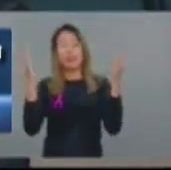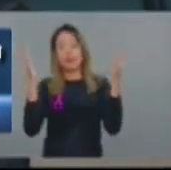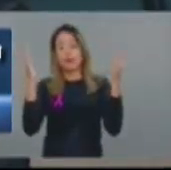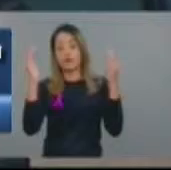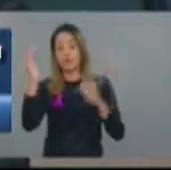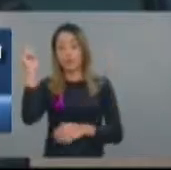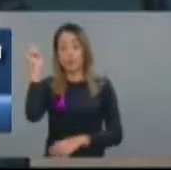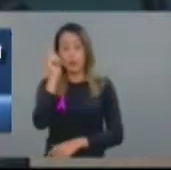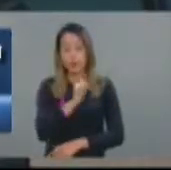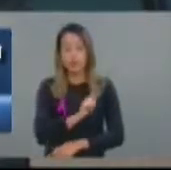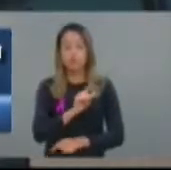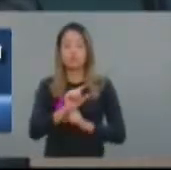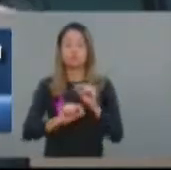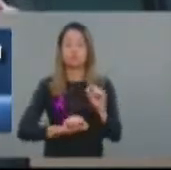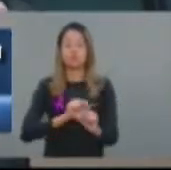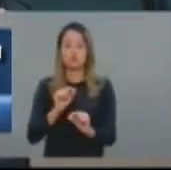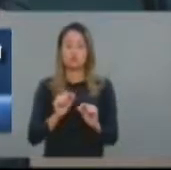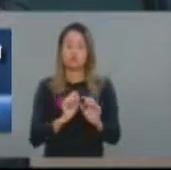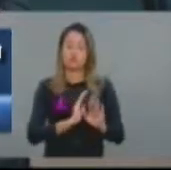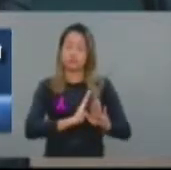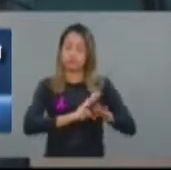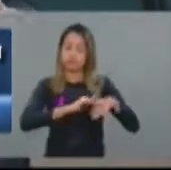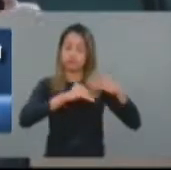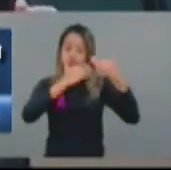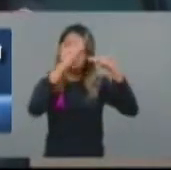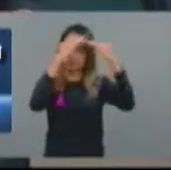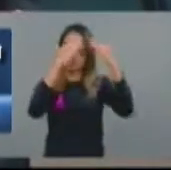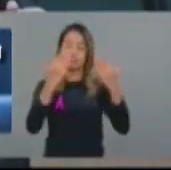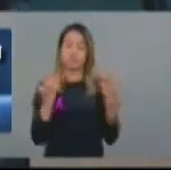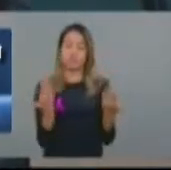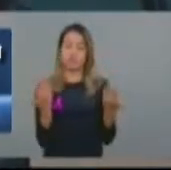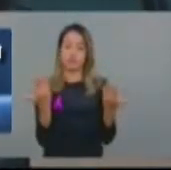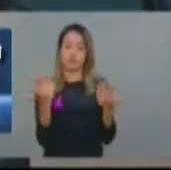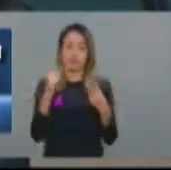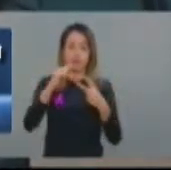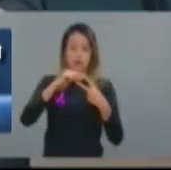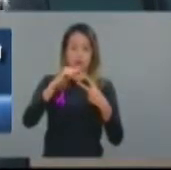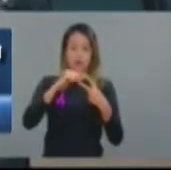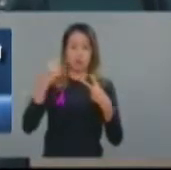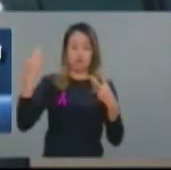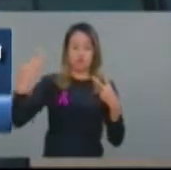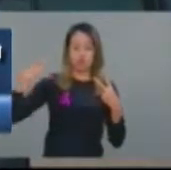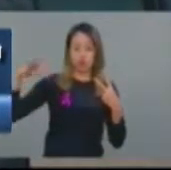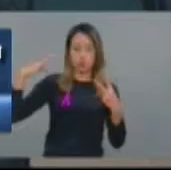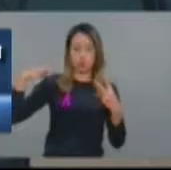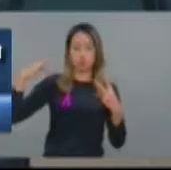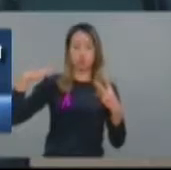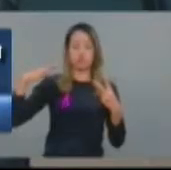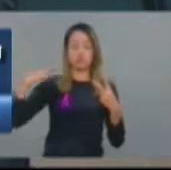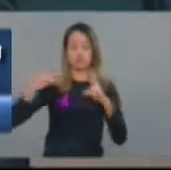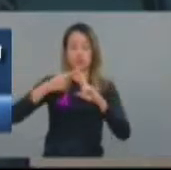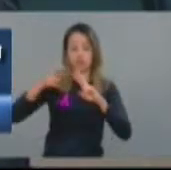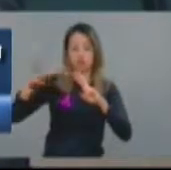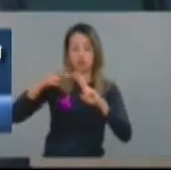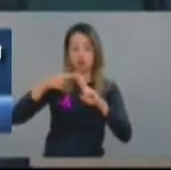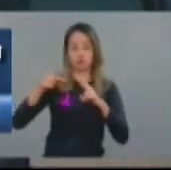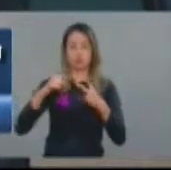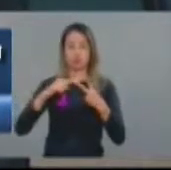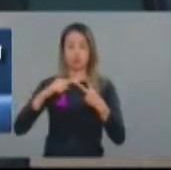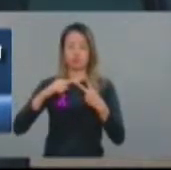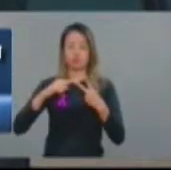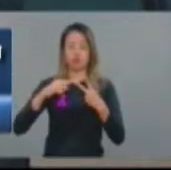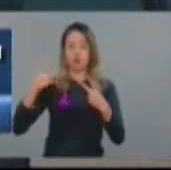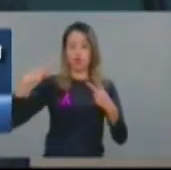despontando também, assim como o turismo de lazer e o turismo religioso que temos muito forte na região do